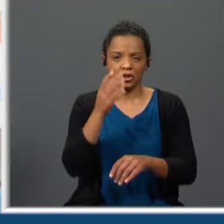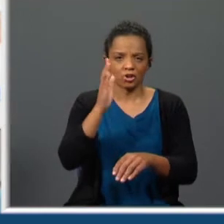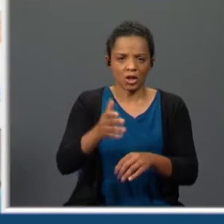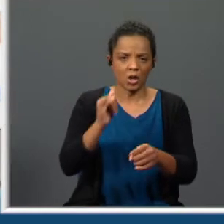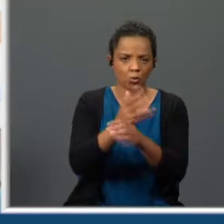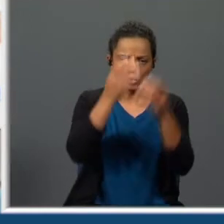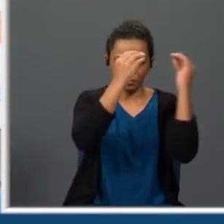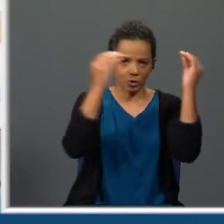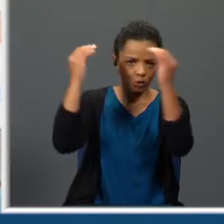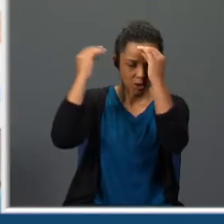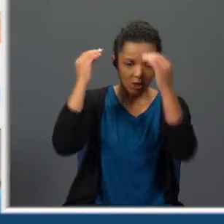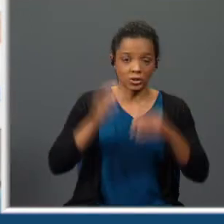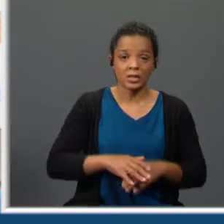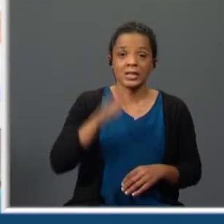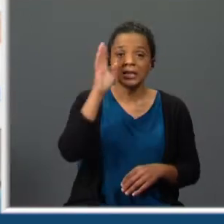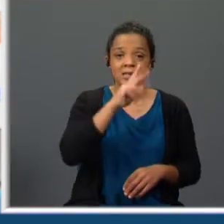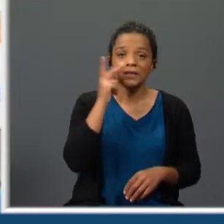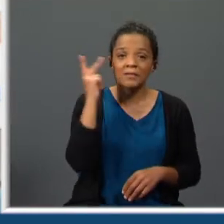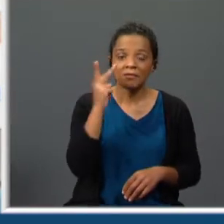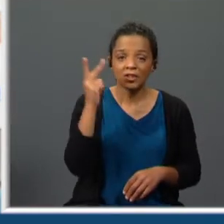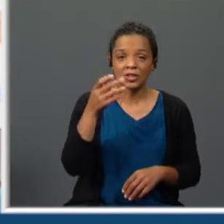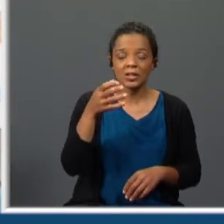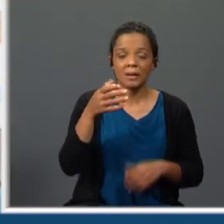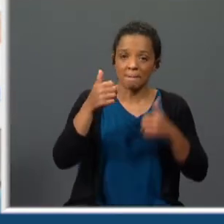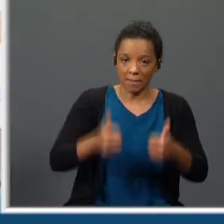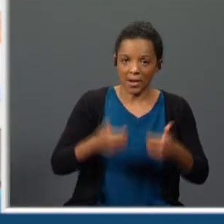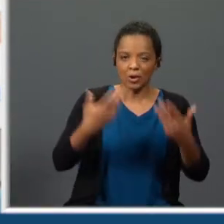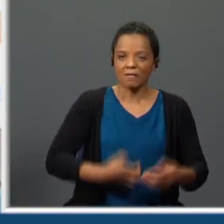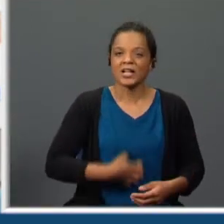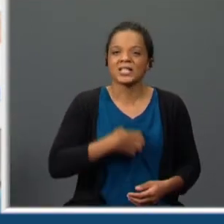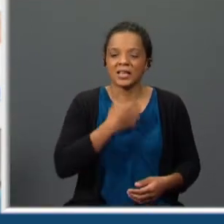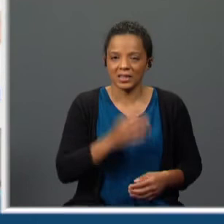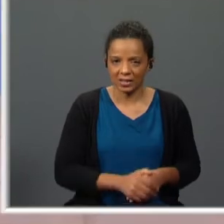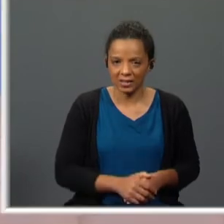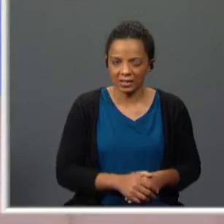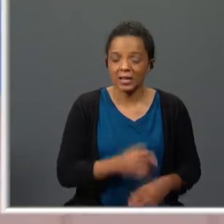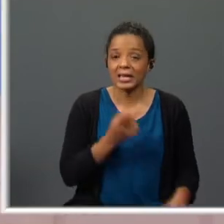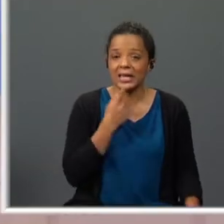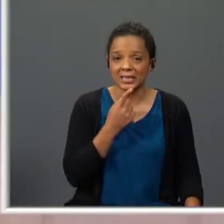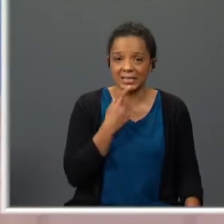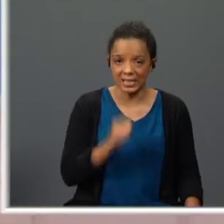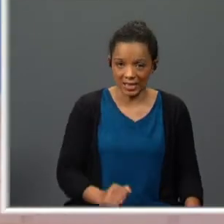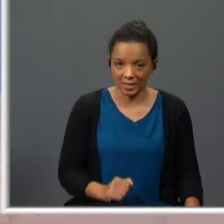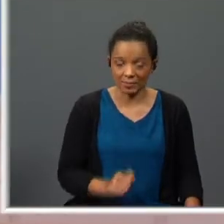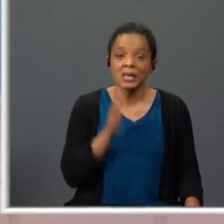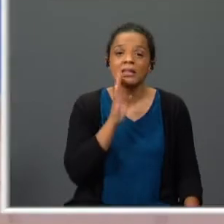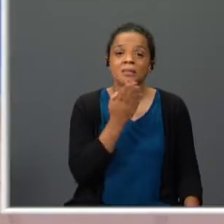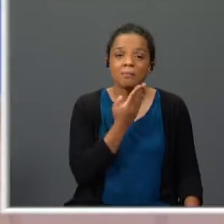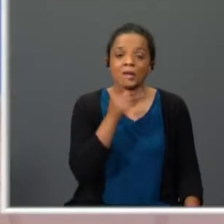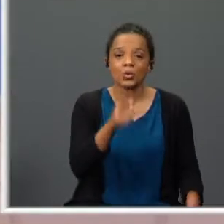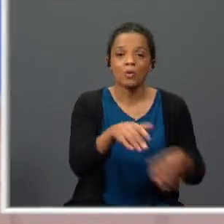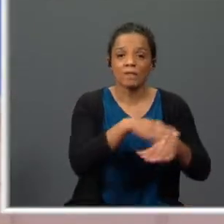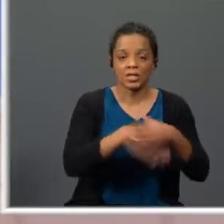personagens se viveste santa vida vais senti-lo agora isto é em função daquilo que fizeste enquanto